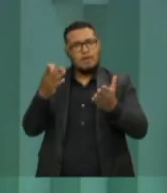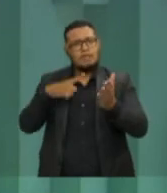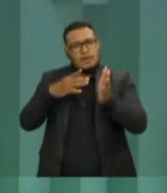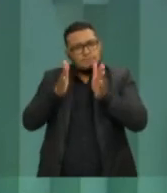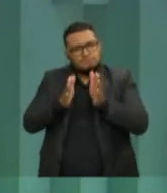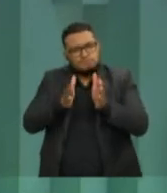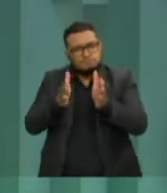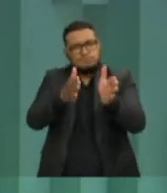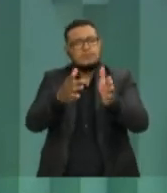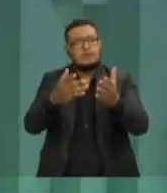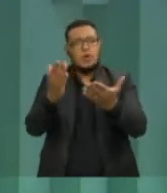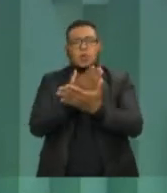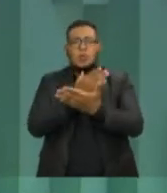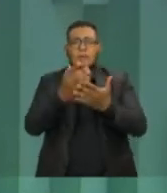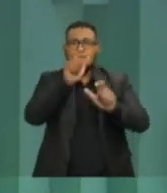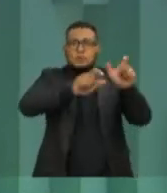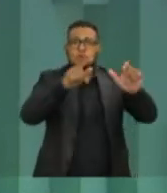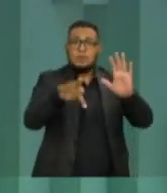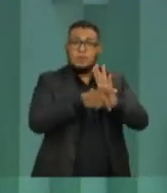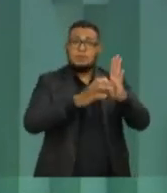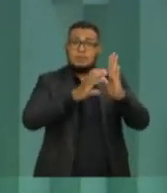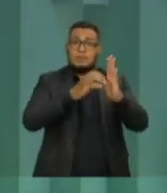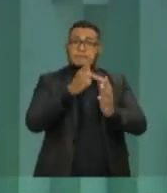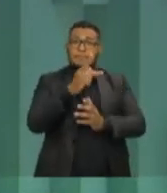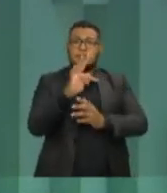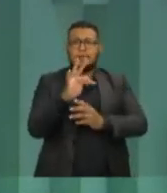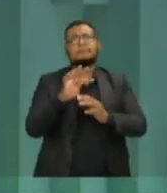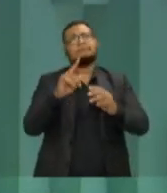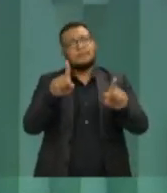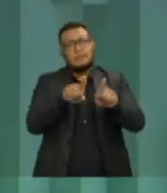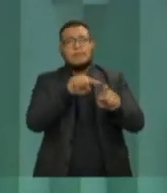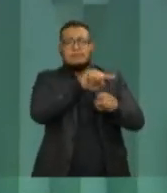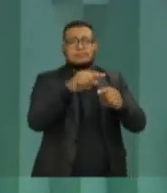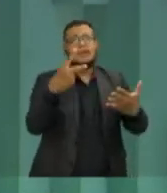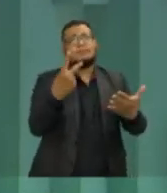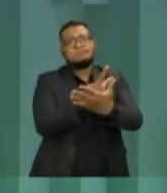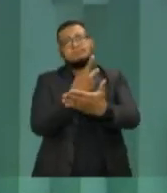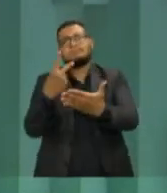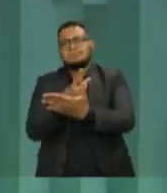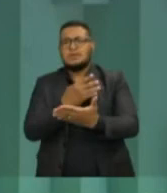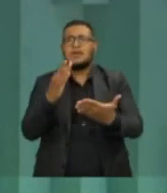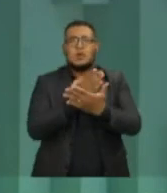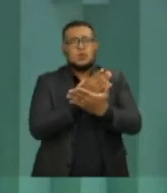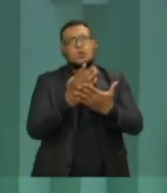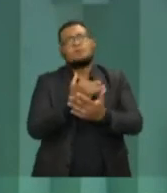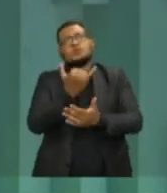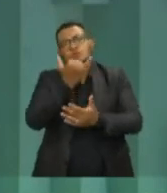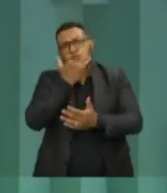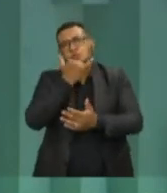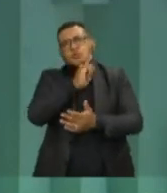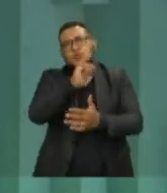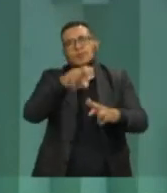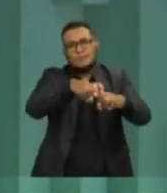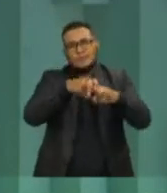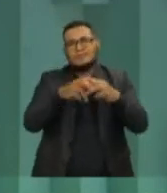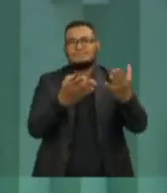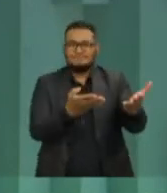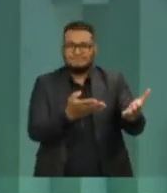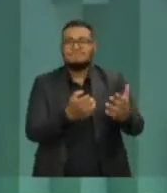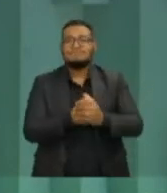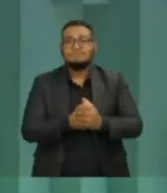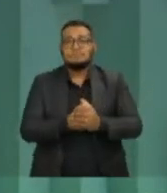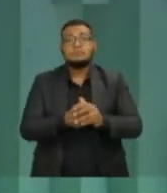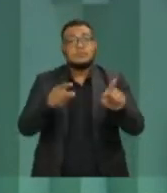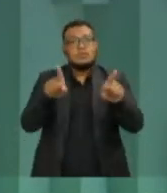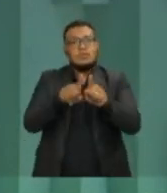próprio Partido dos Trabalhadores cometeram erros. Quero aqui pedir desculpa e fazer uma autocrítica. E, ao mesmo tempo, quero pedir que vocês